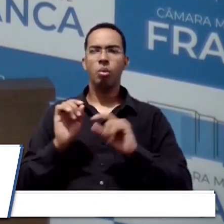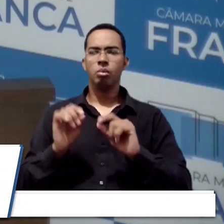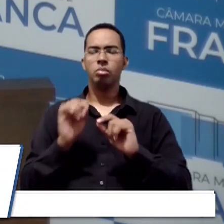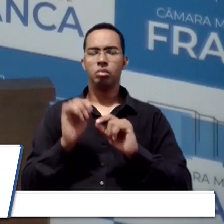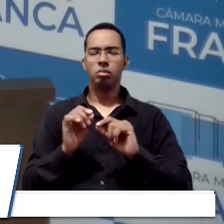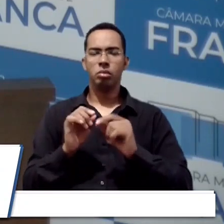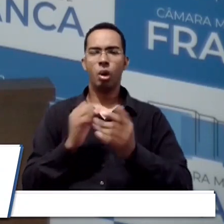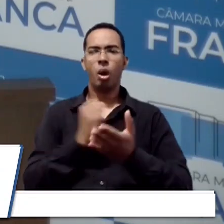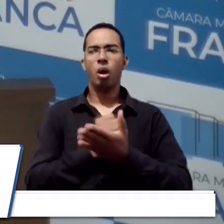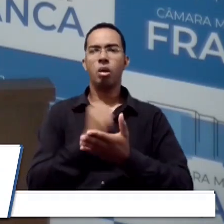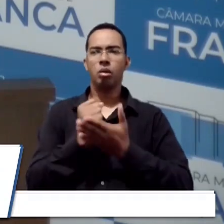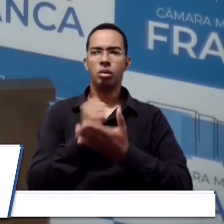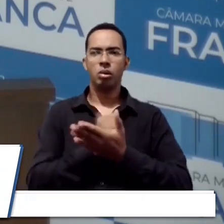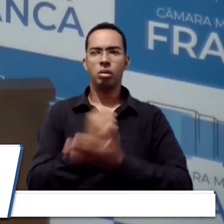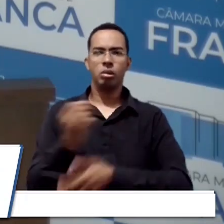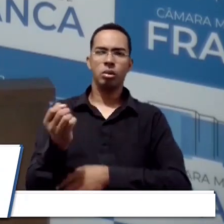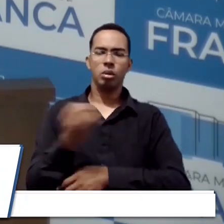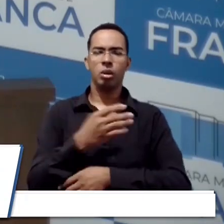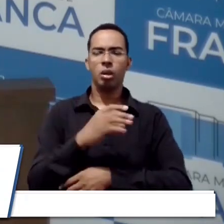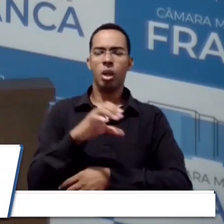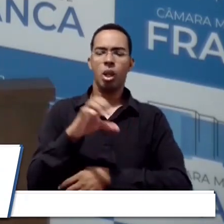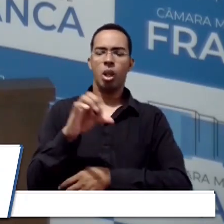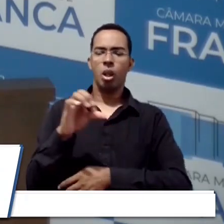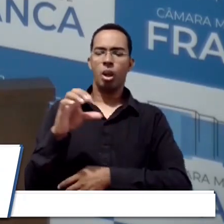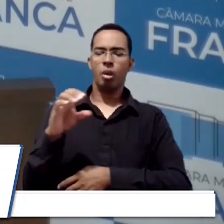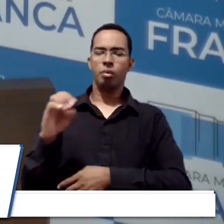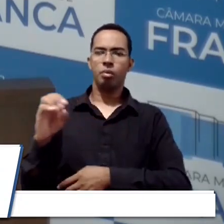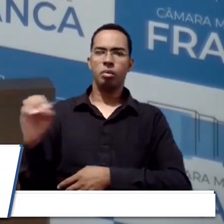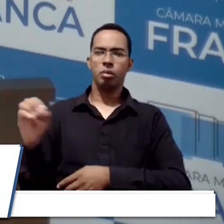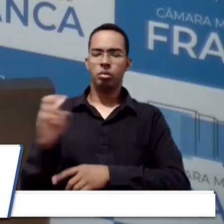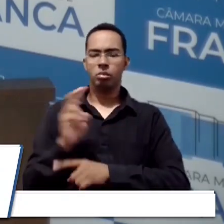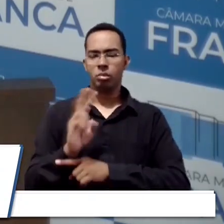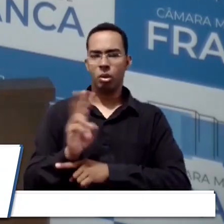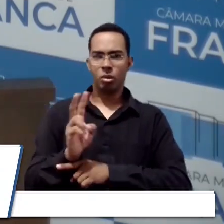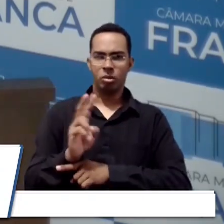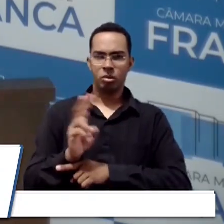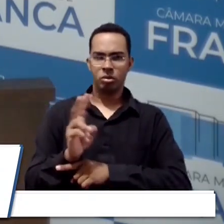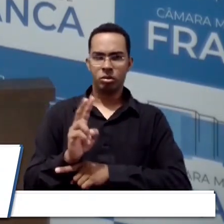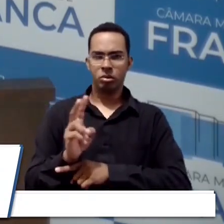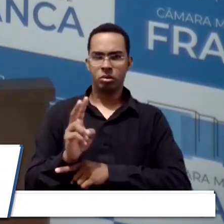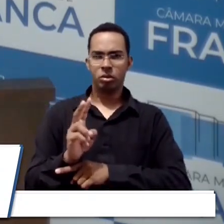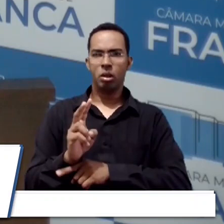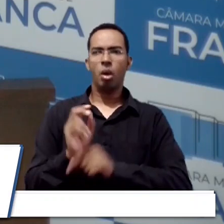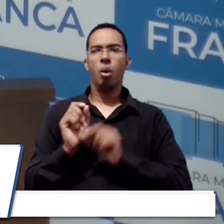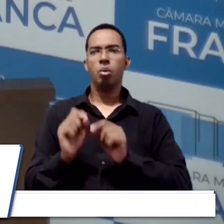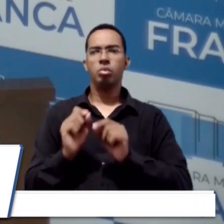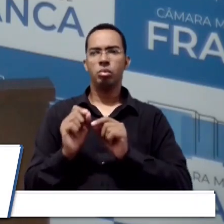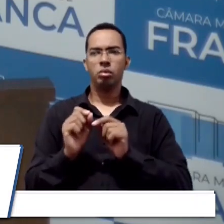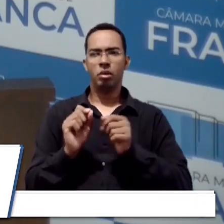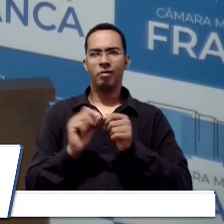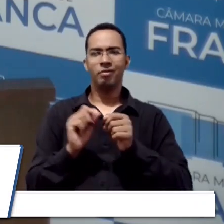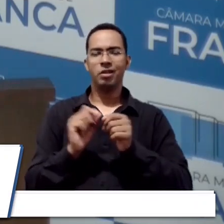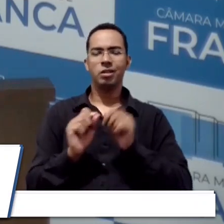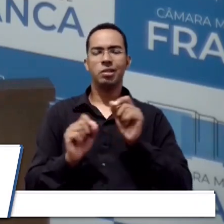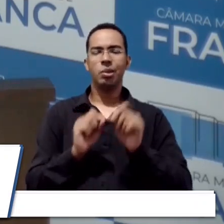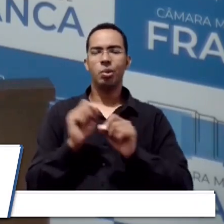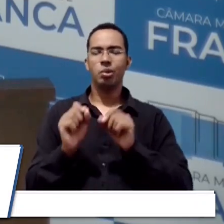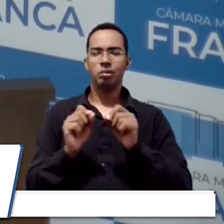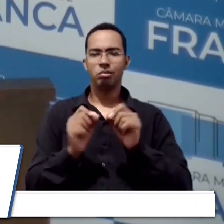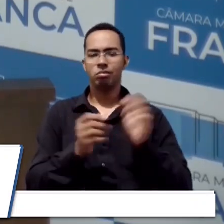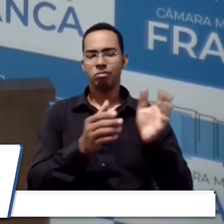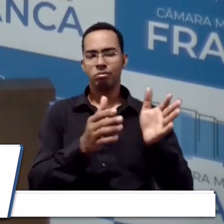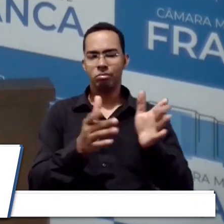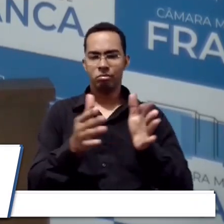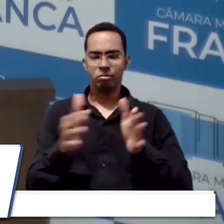contratação de 900 fiscais, auditores, para proceder esse